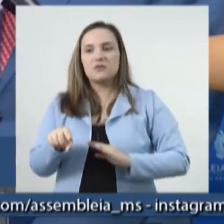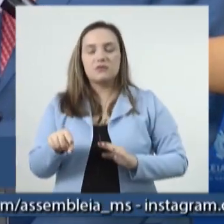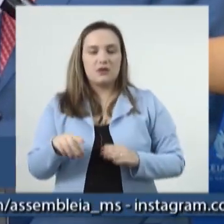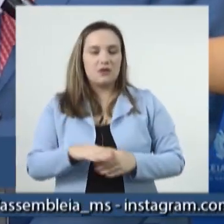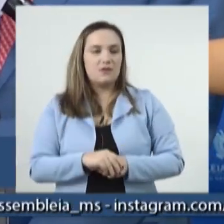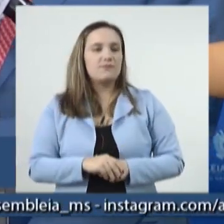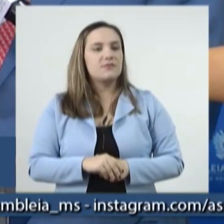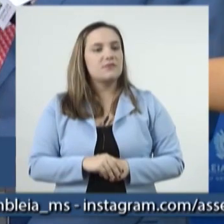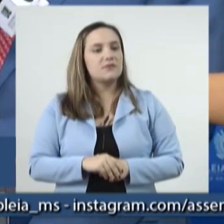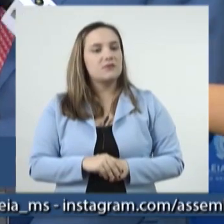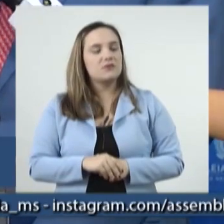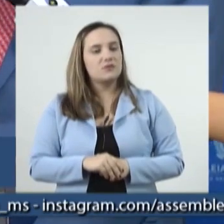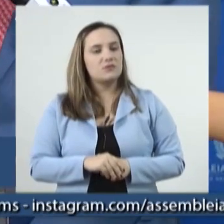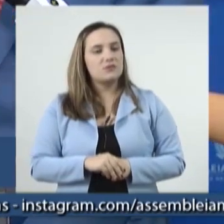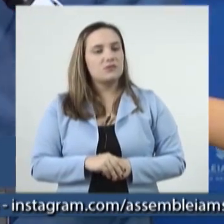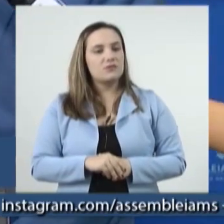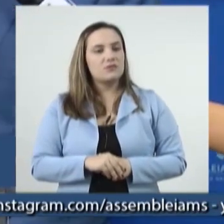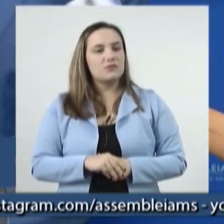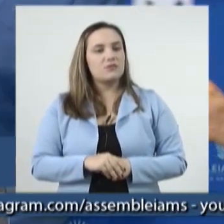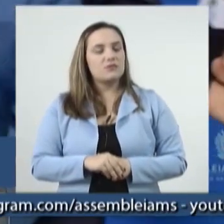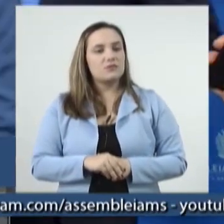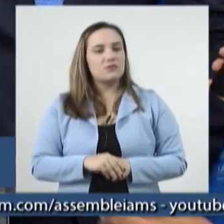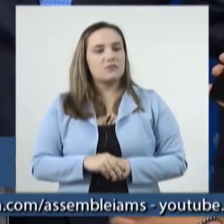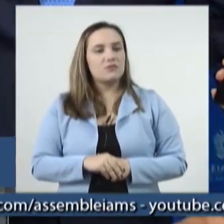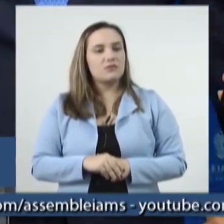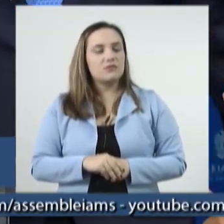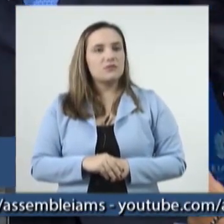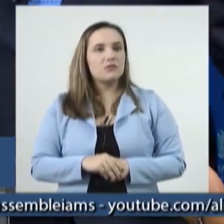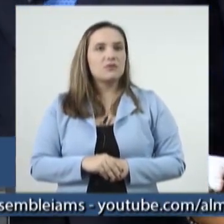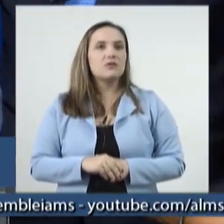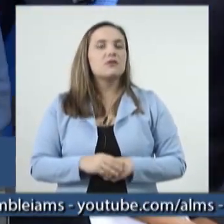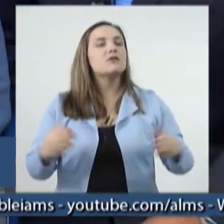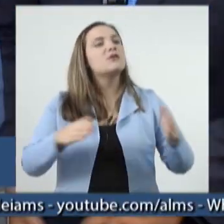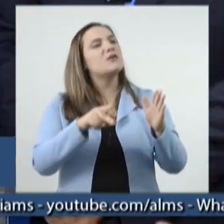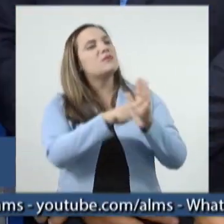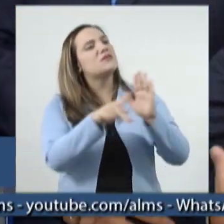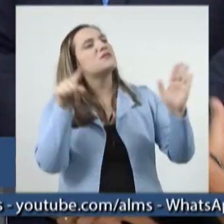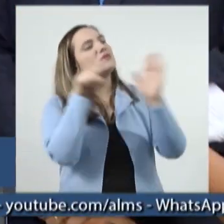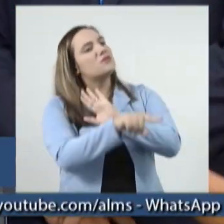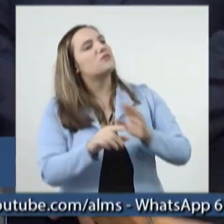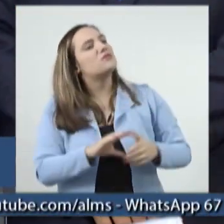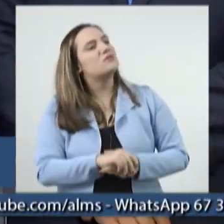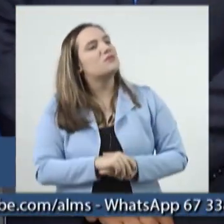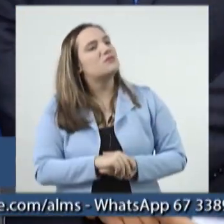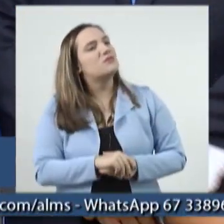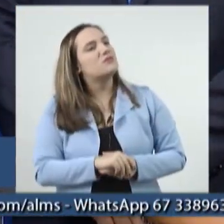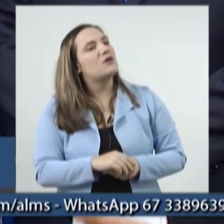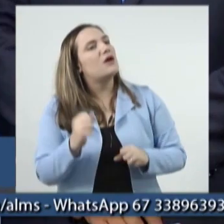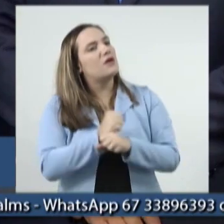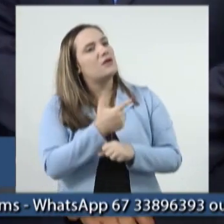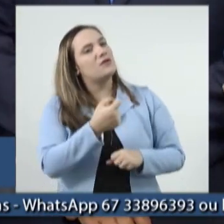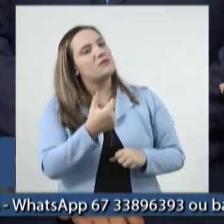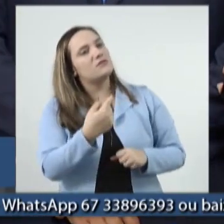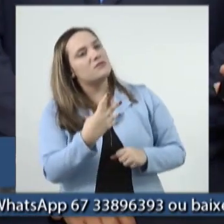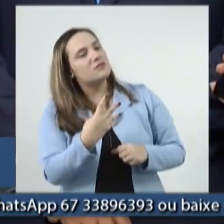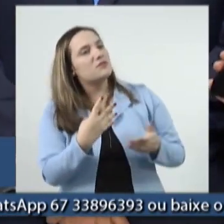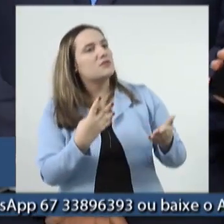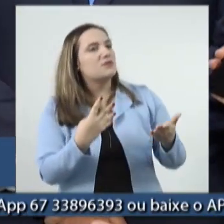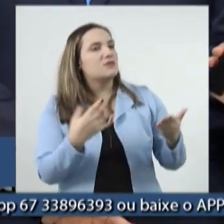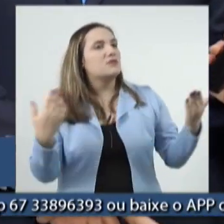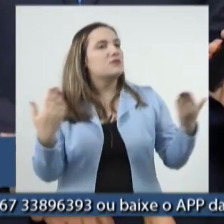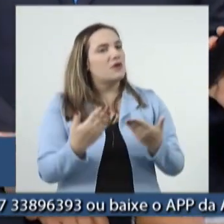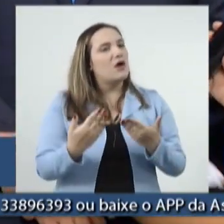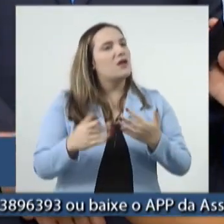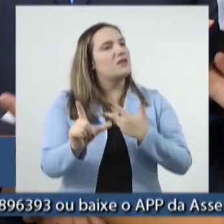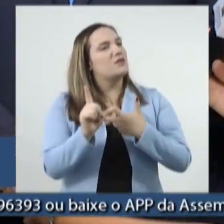ou primeiro secretário? trocar para a gente por causa do microfone. Presidente, essa questão hoje, em 2024, aberto, o trabalho do Poder